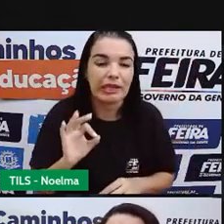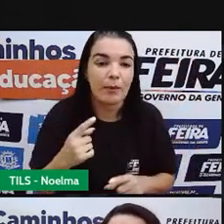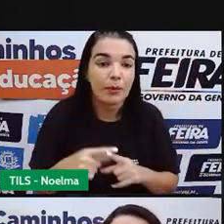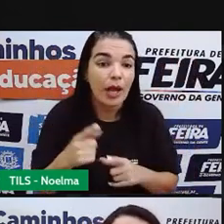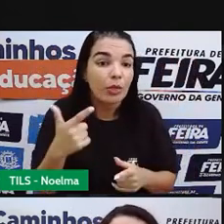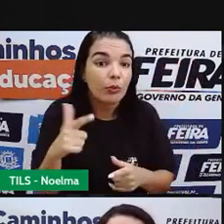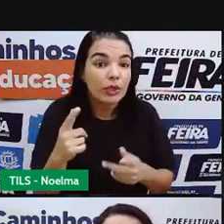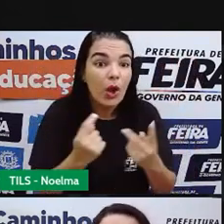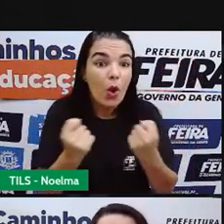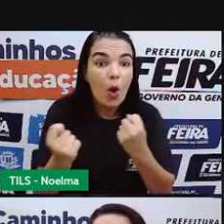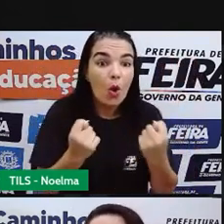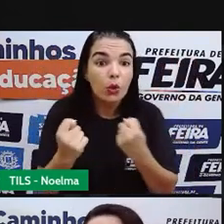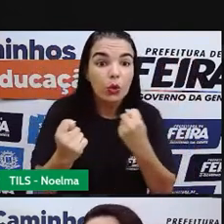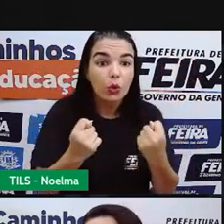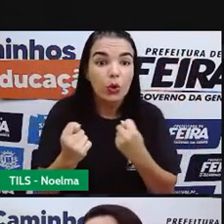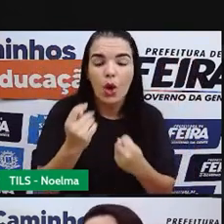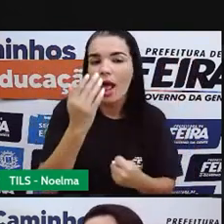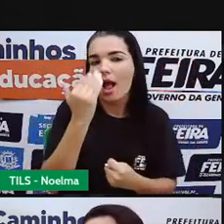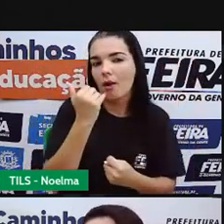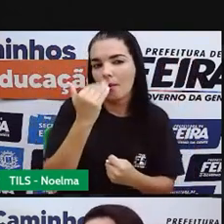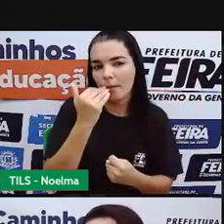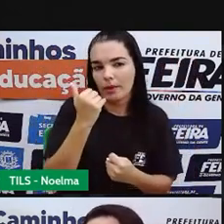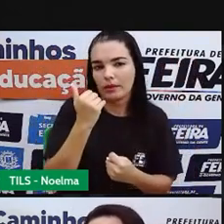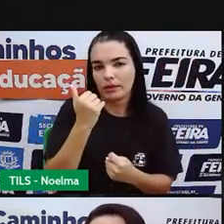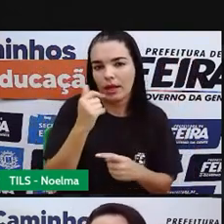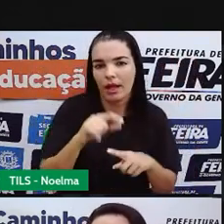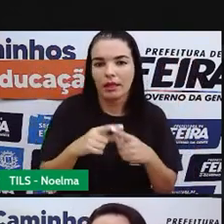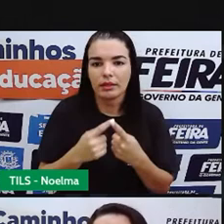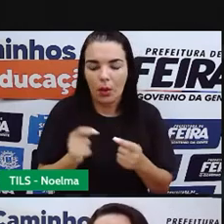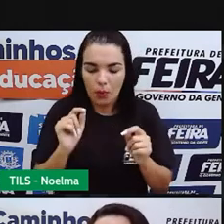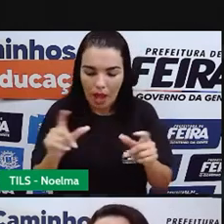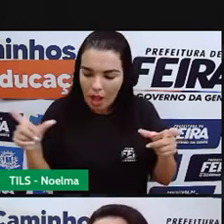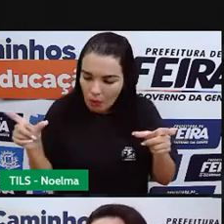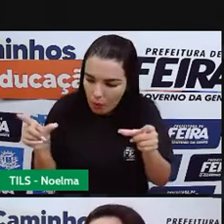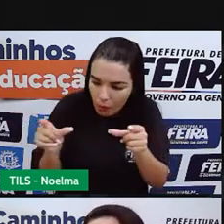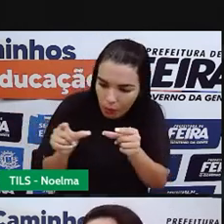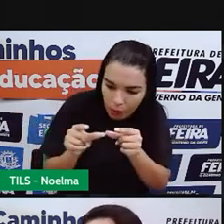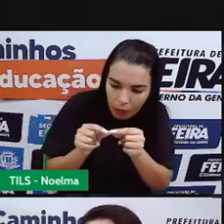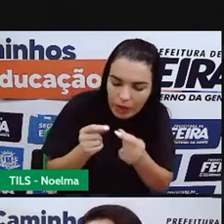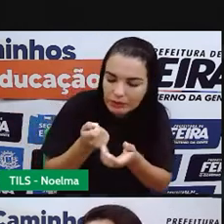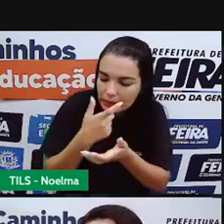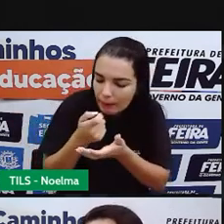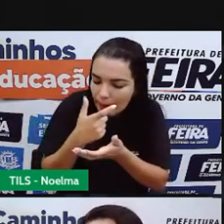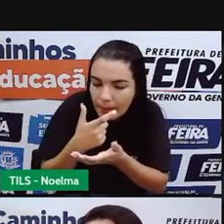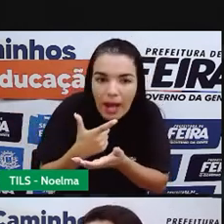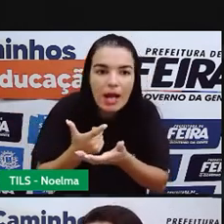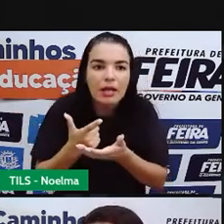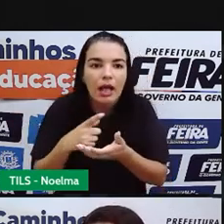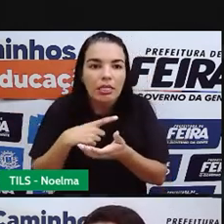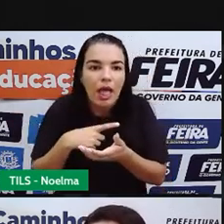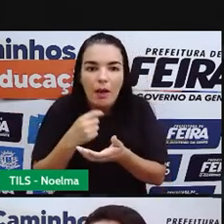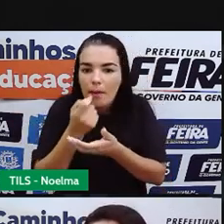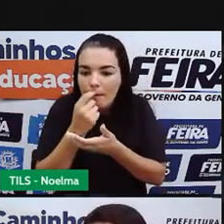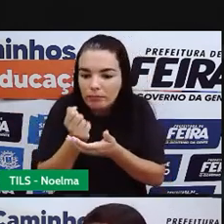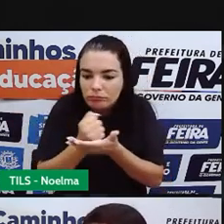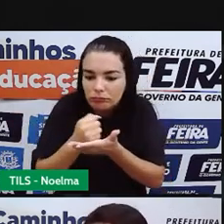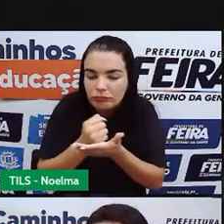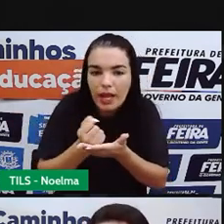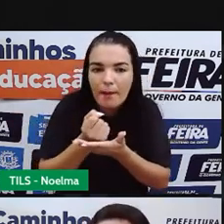elimina essa comida a partir do uso de laxantes. A partir também aí do uso de